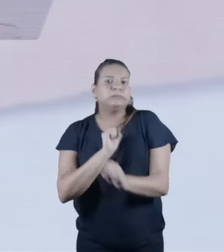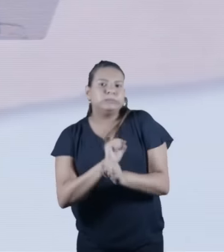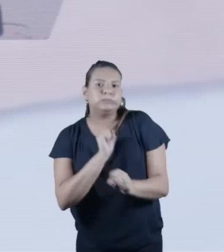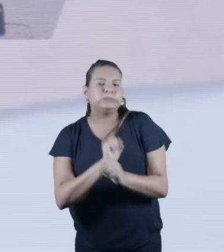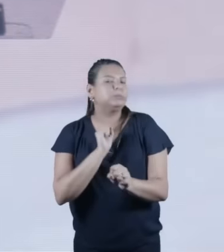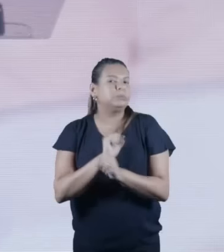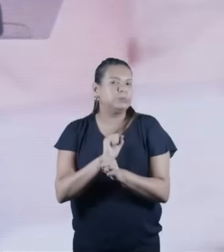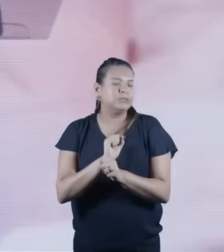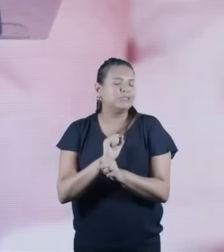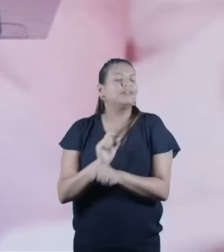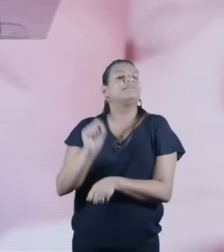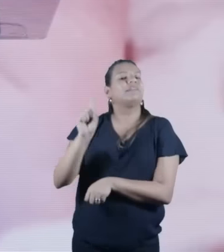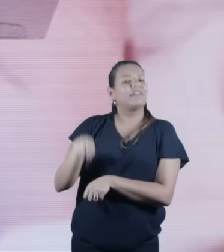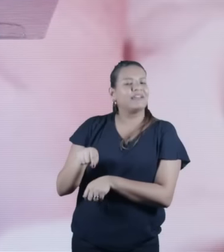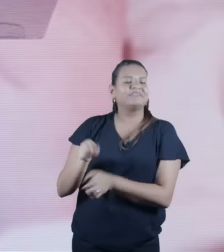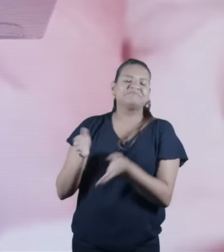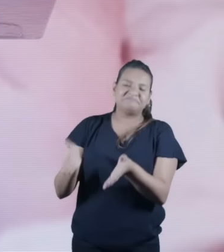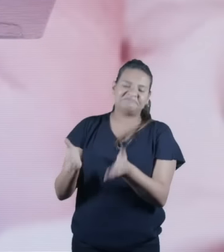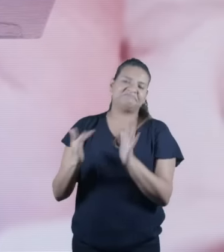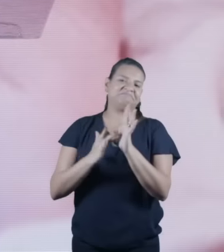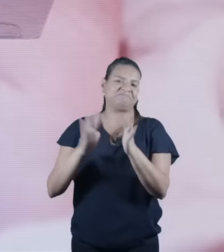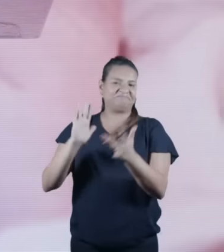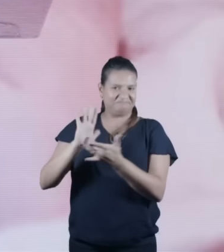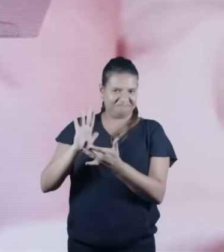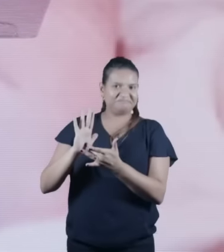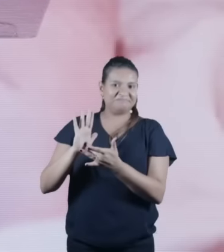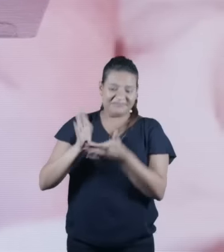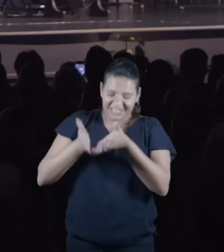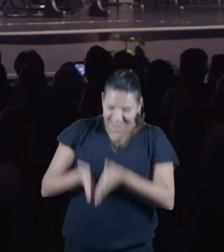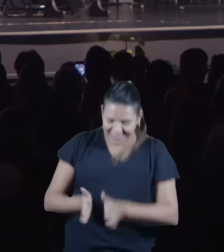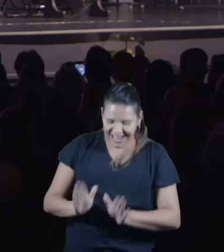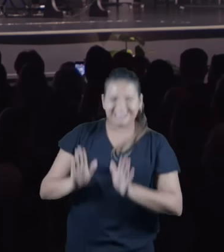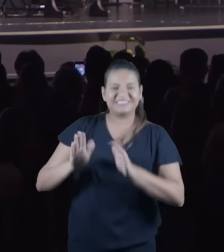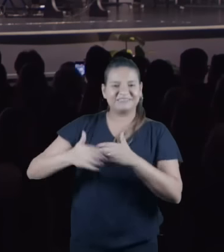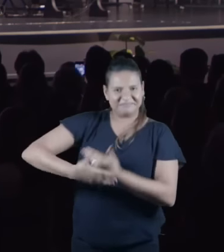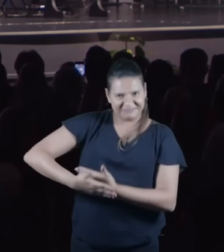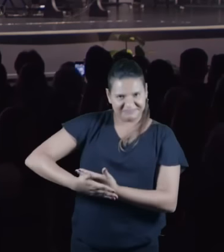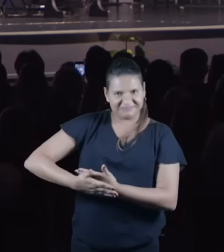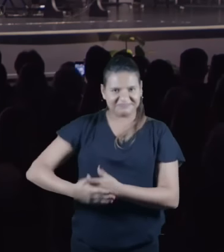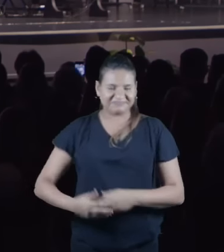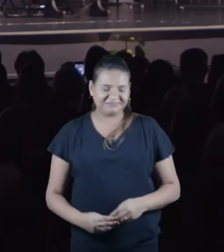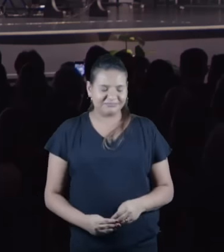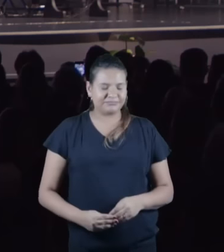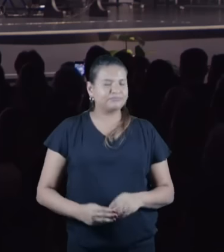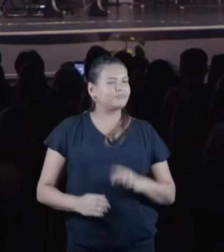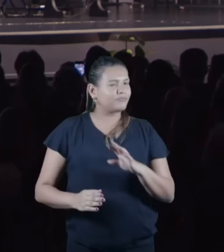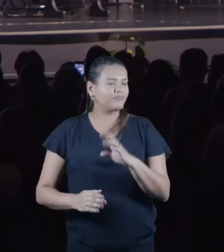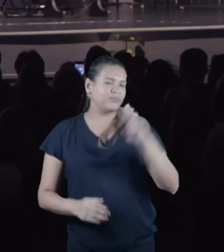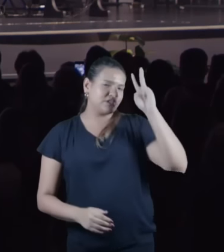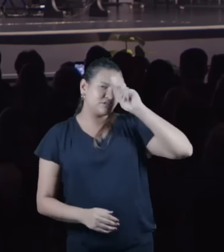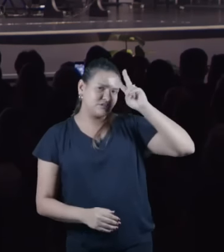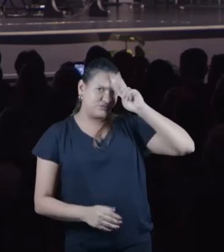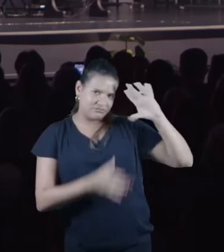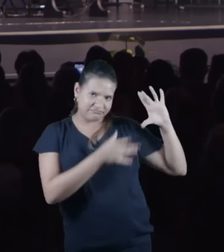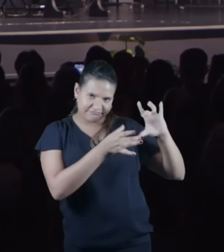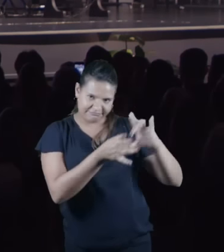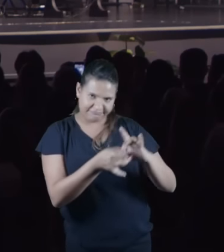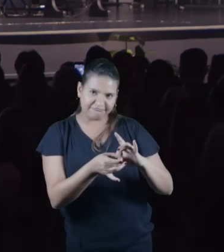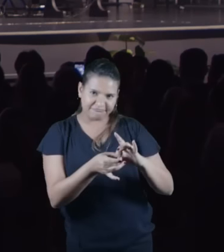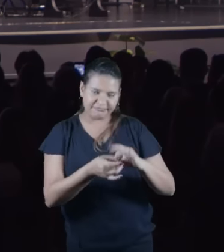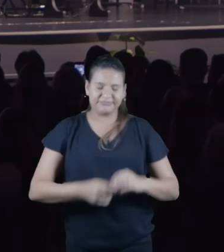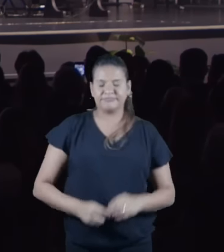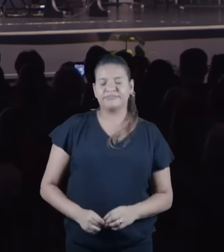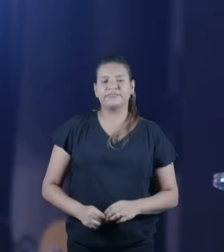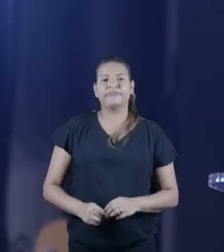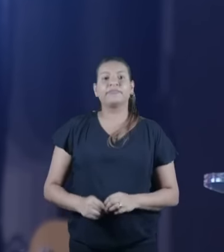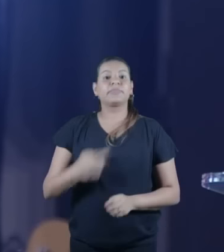nasce Jesus. É importante a gente entender um pouco o contexto histórico. O judaísmo é uma religião de fé,